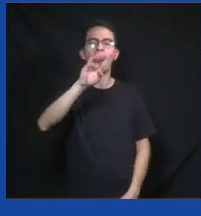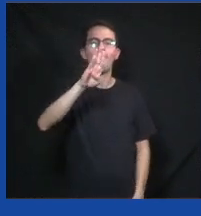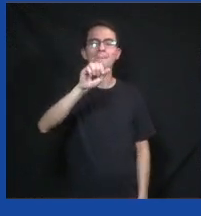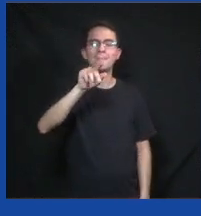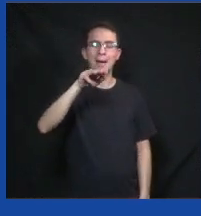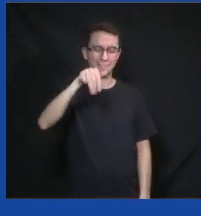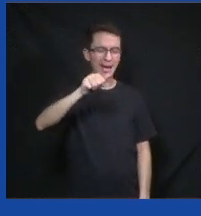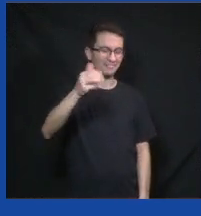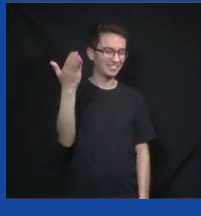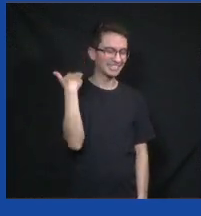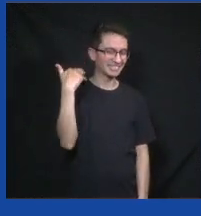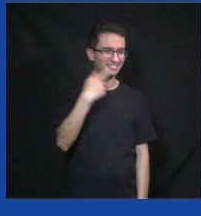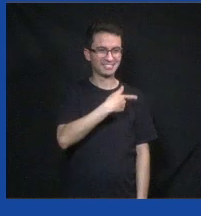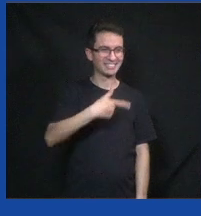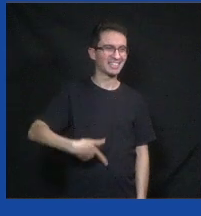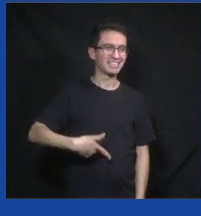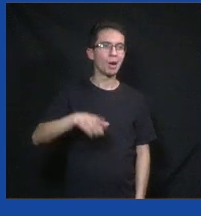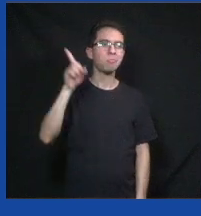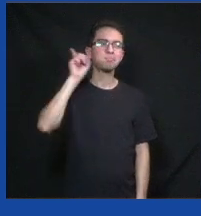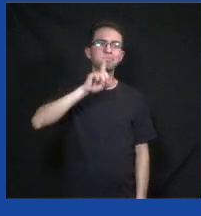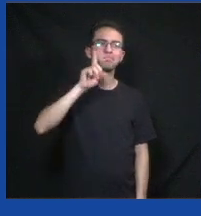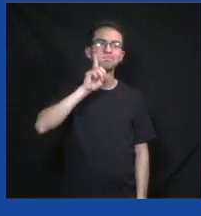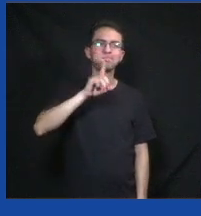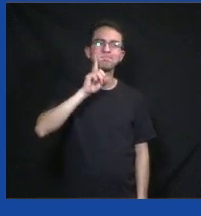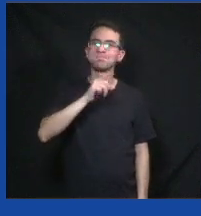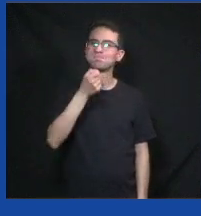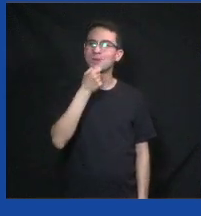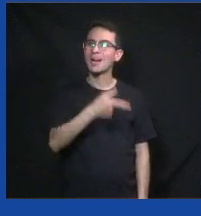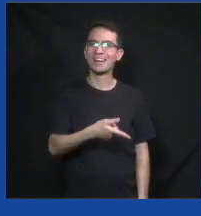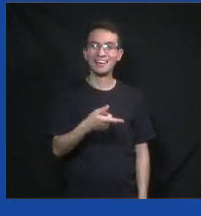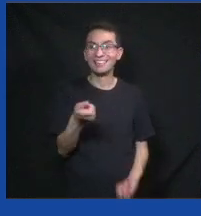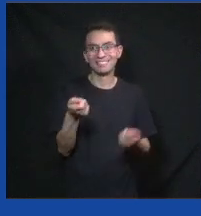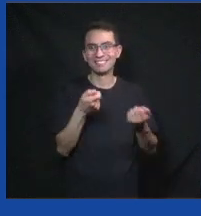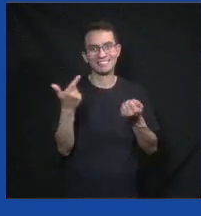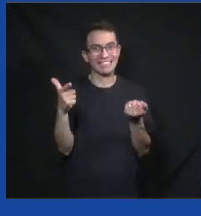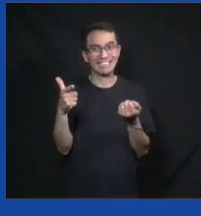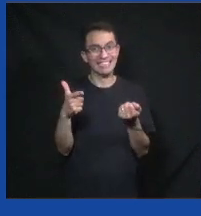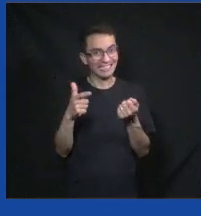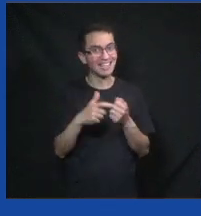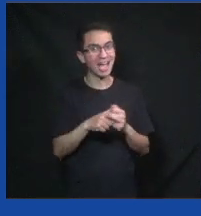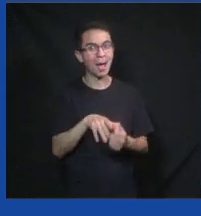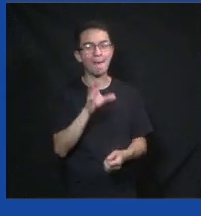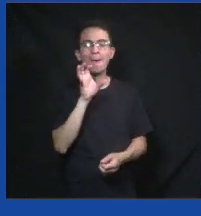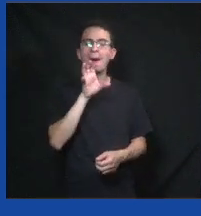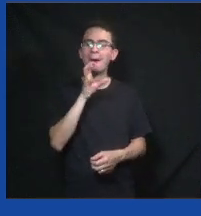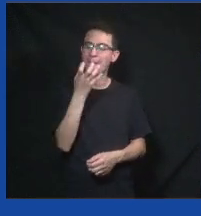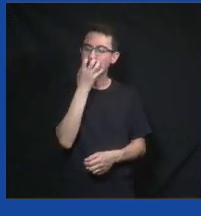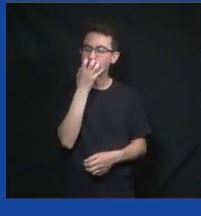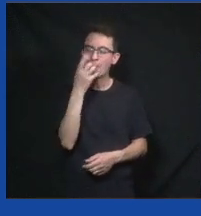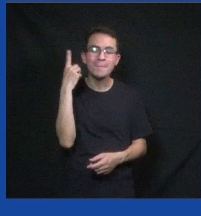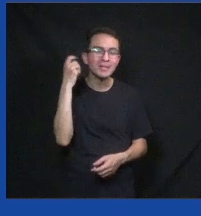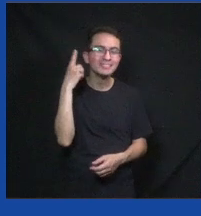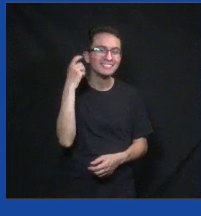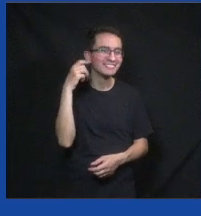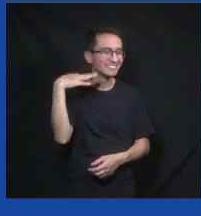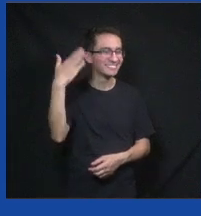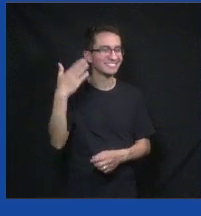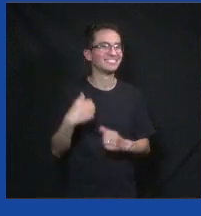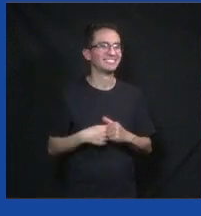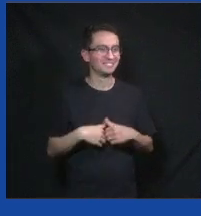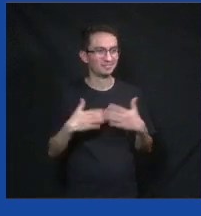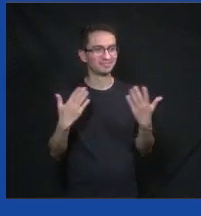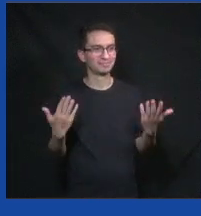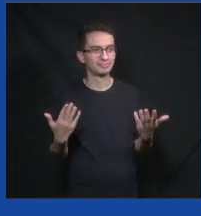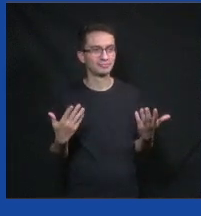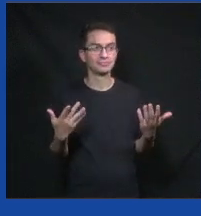Enfim, a gente não tem esses controles na pandemia, mas, enfim, voltando ao raciocínio que eu estava, a gente, nessa pré-campanha, começou a perguntar e viu que as pessoas